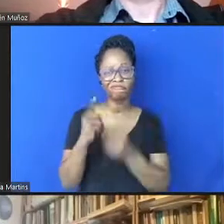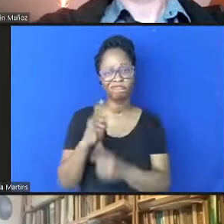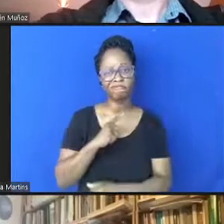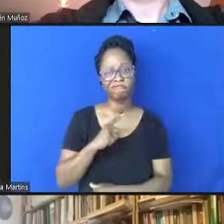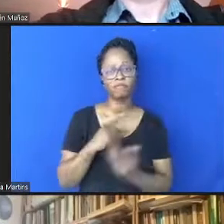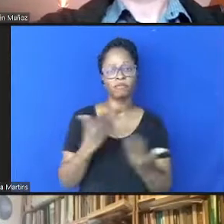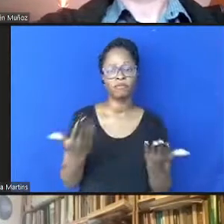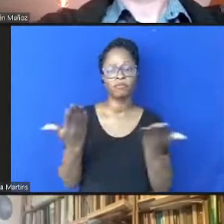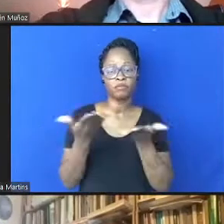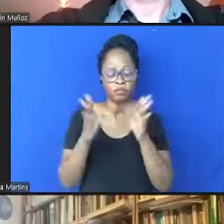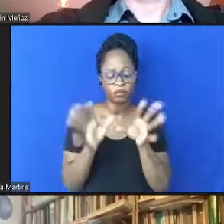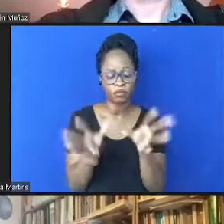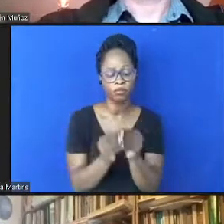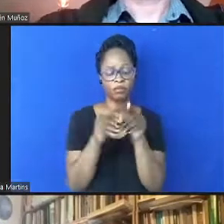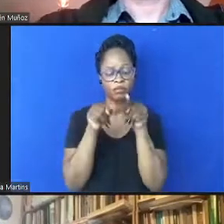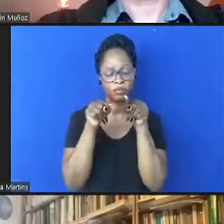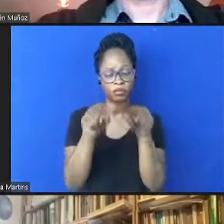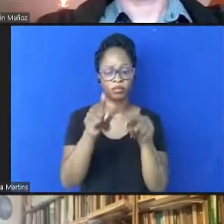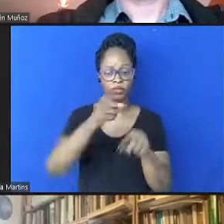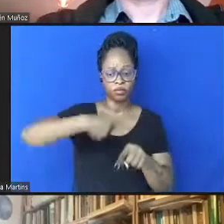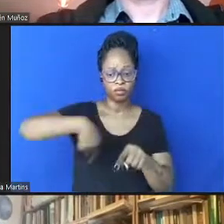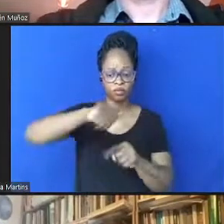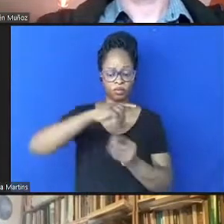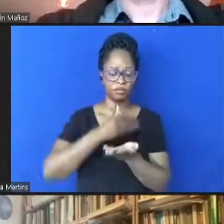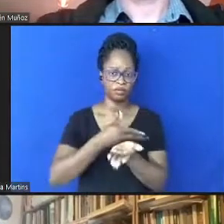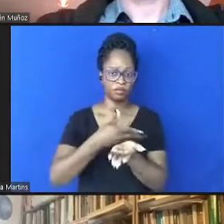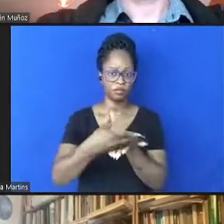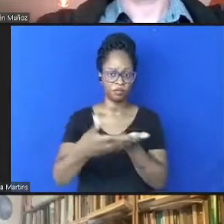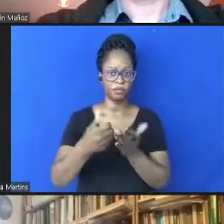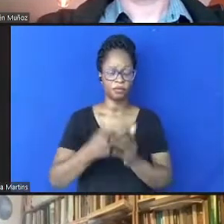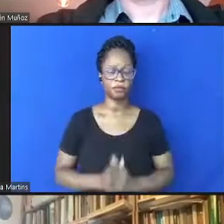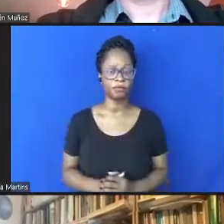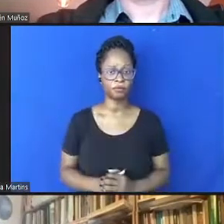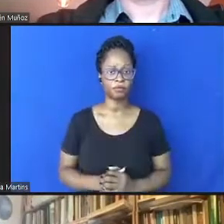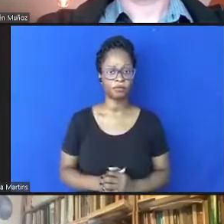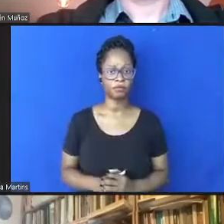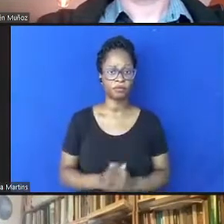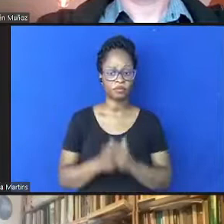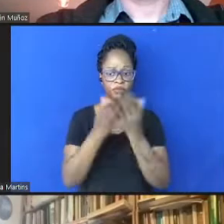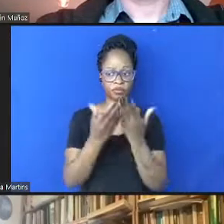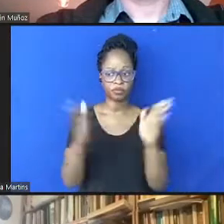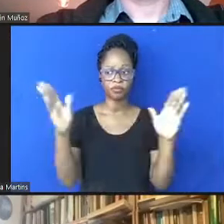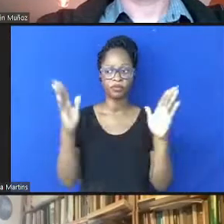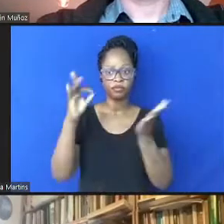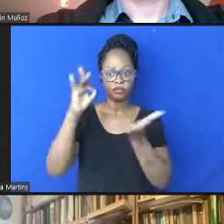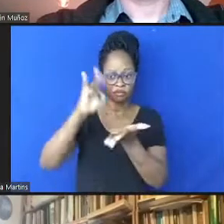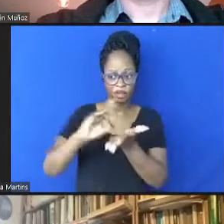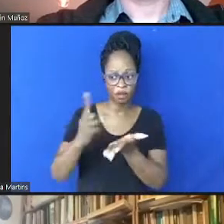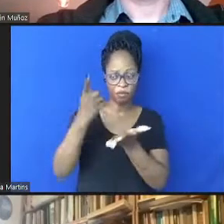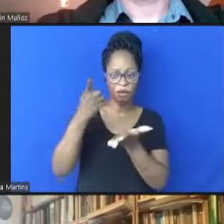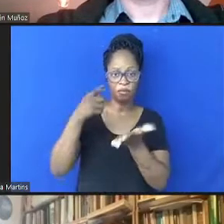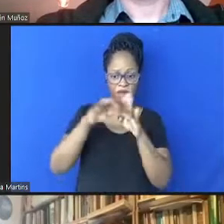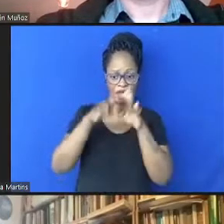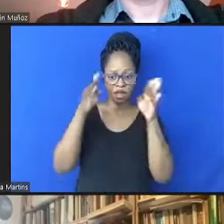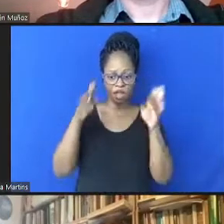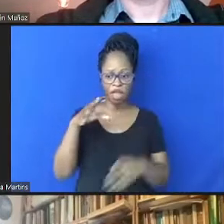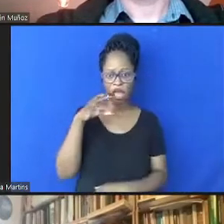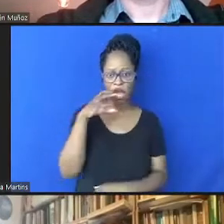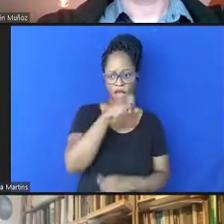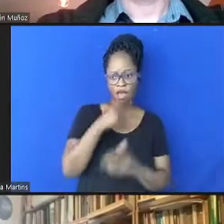nesse sentido, nós vamos abrir oficialmente a primeira mesa, rapidamente